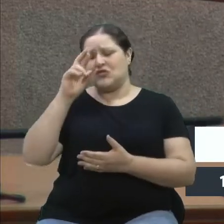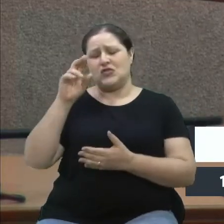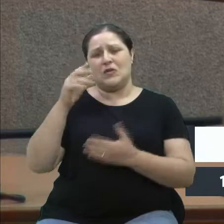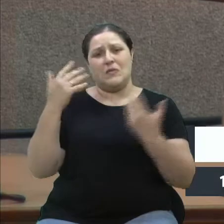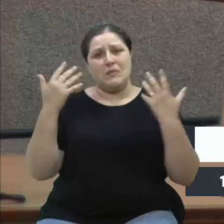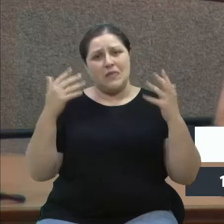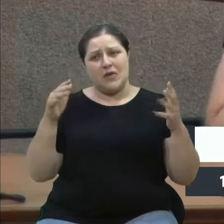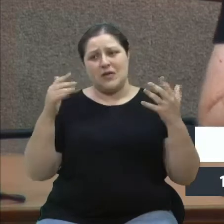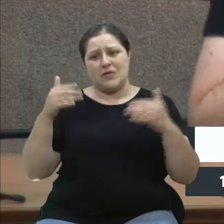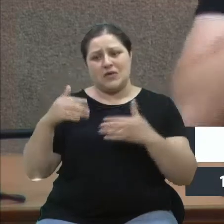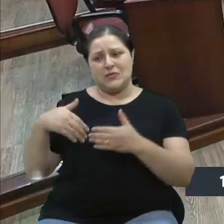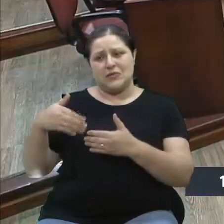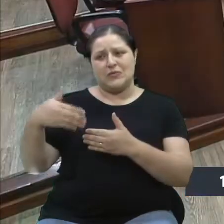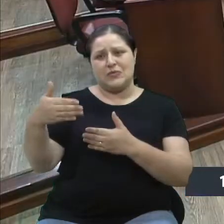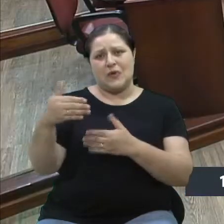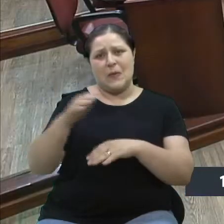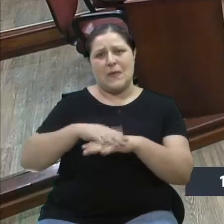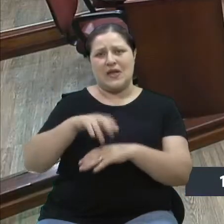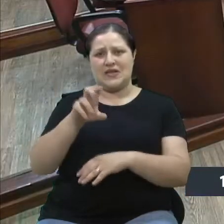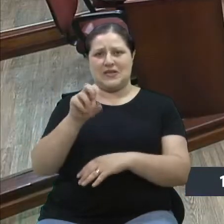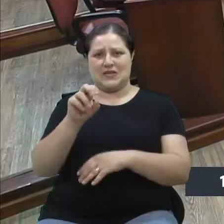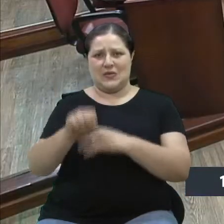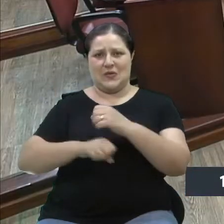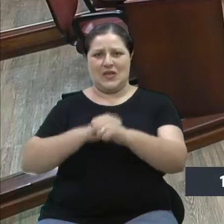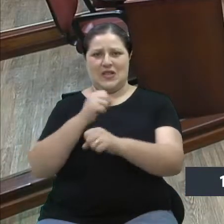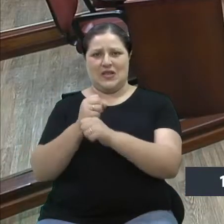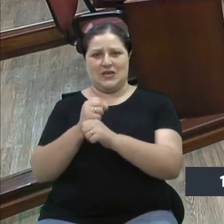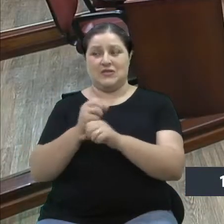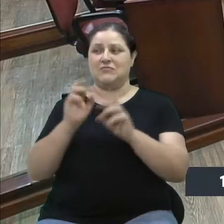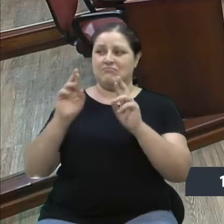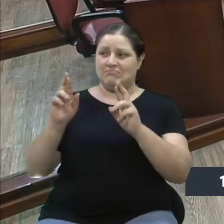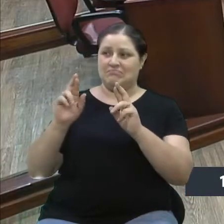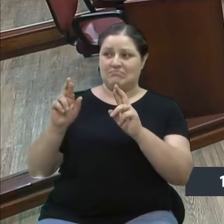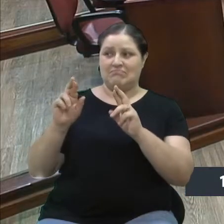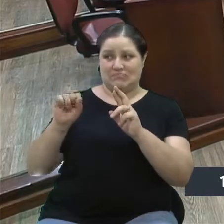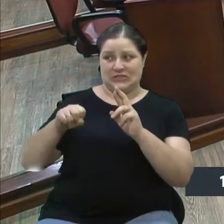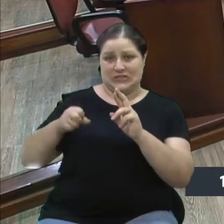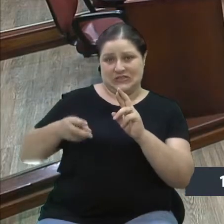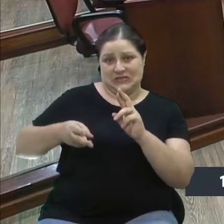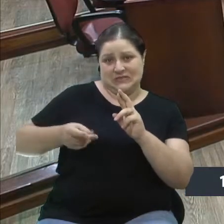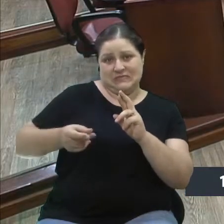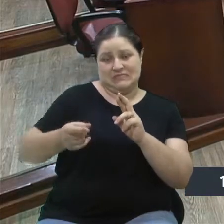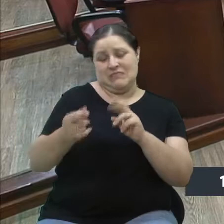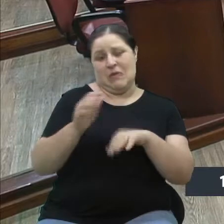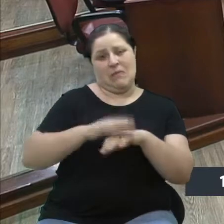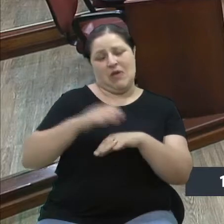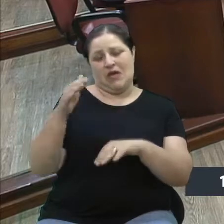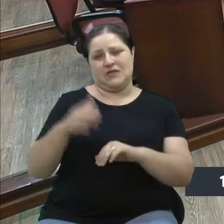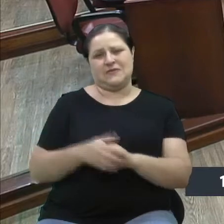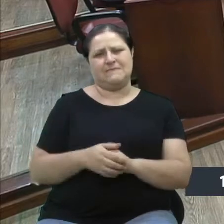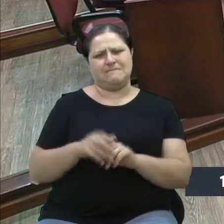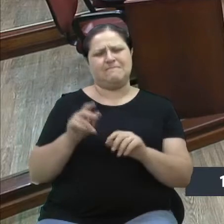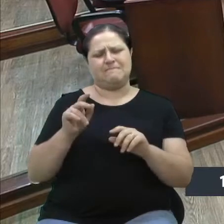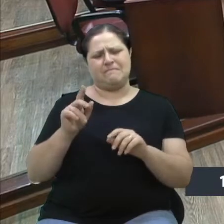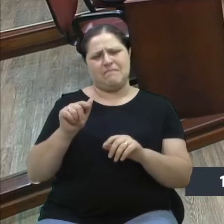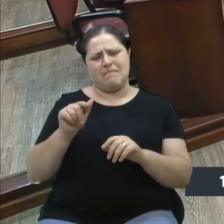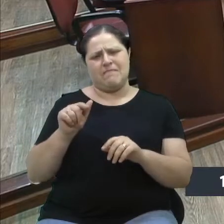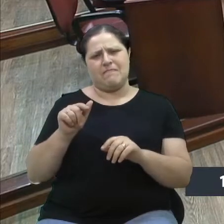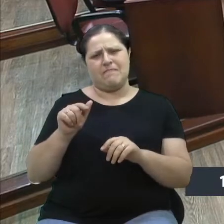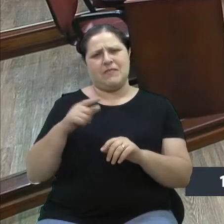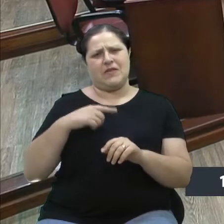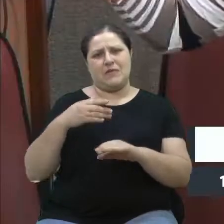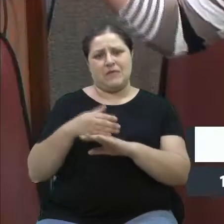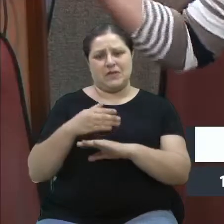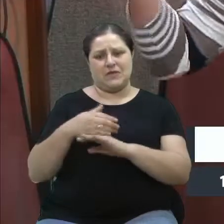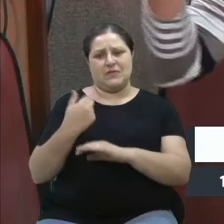50 anos pela frente. Obrigado. Obrigada, vereador. Tomara que sim. Muito mais, né? Que venha sempre. Eu acho que realmente faz muito parte da nossa vida da gente